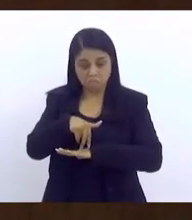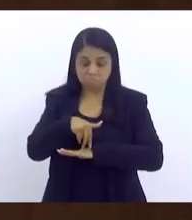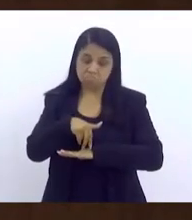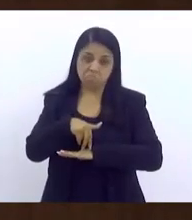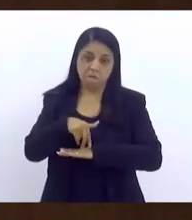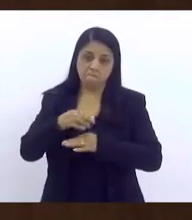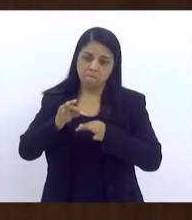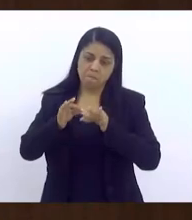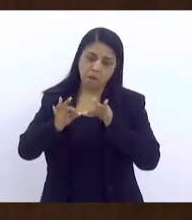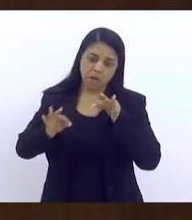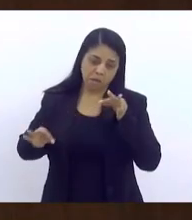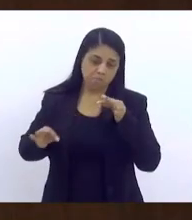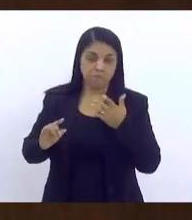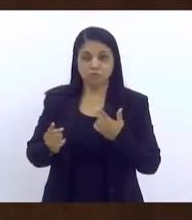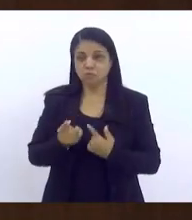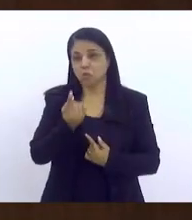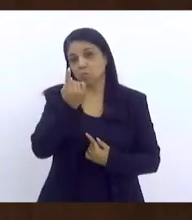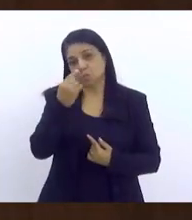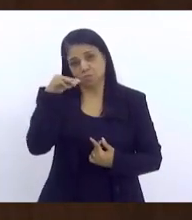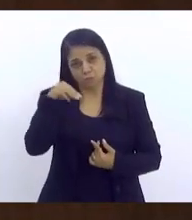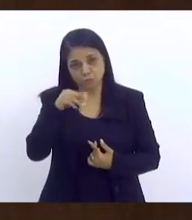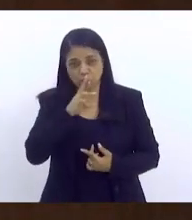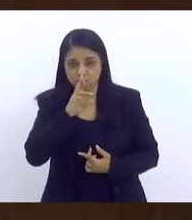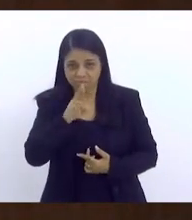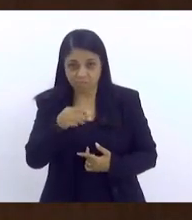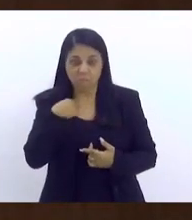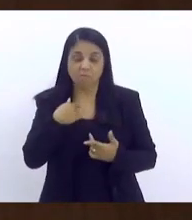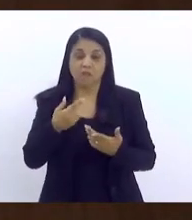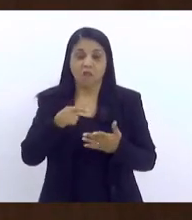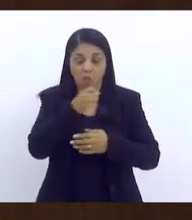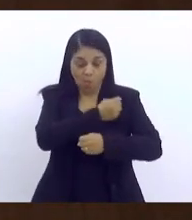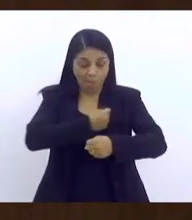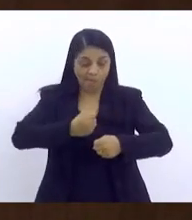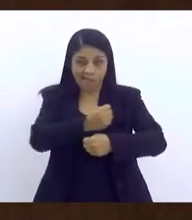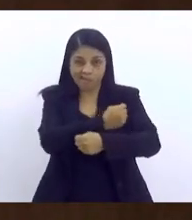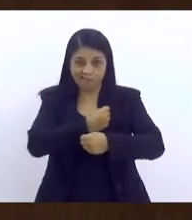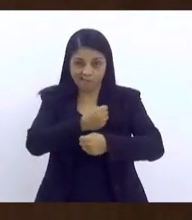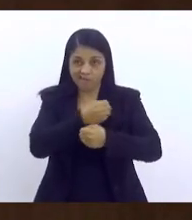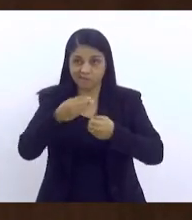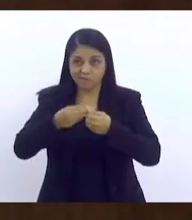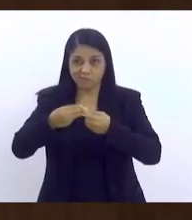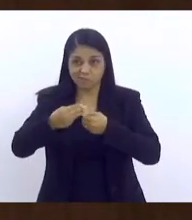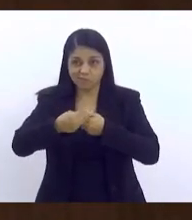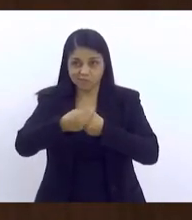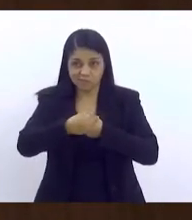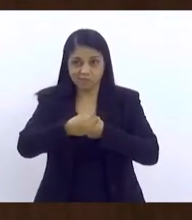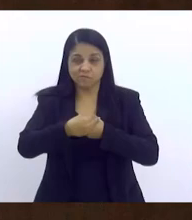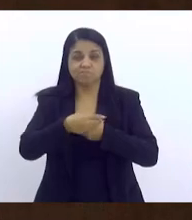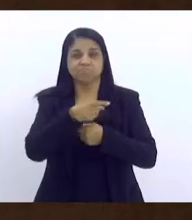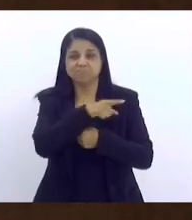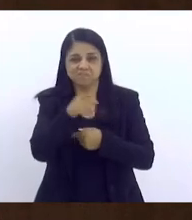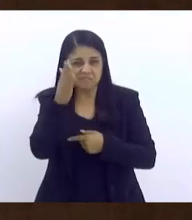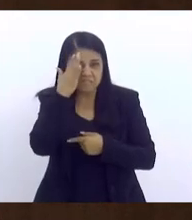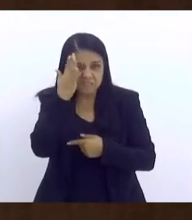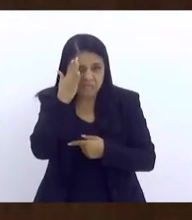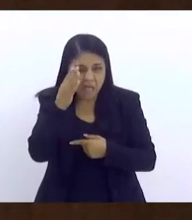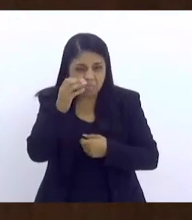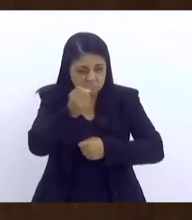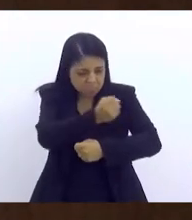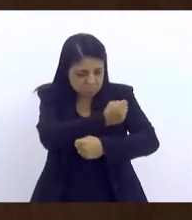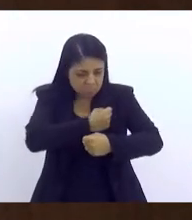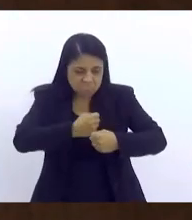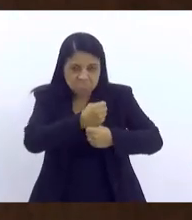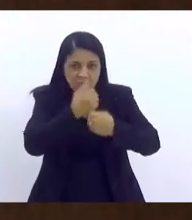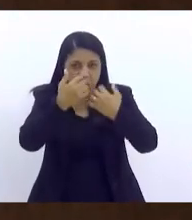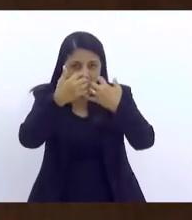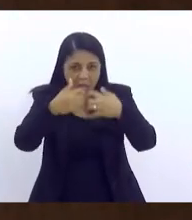dar, porque é só um minutinho que a gente tem. Então, eu sou merendeira do município e não sei se vocês sabem o que é uma merendeira readaptada,